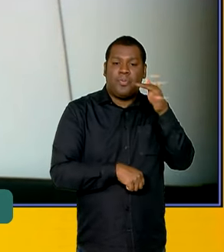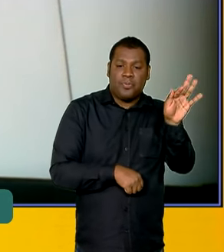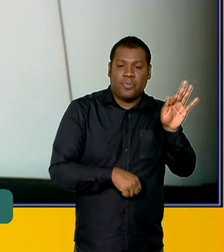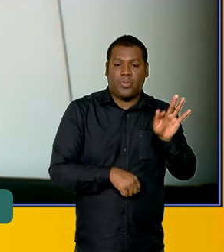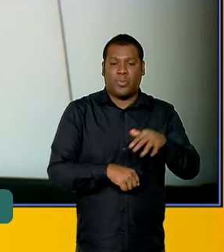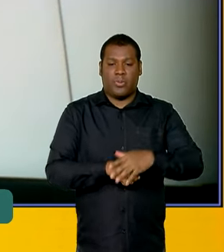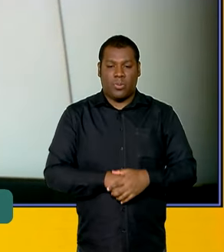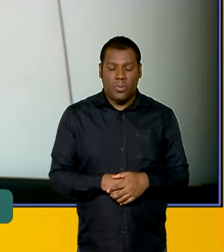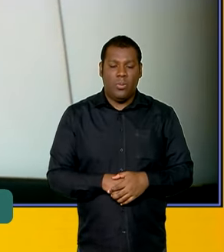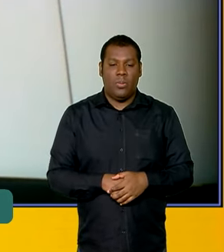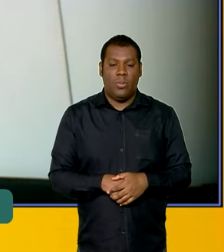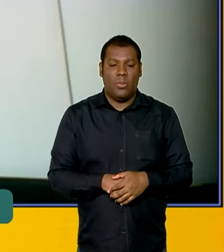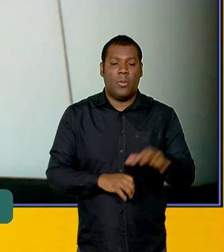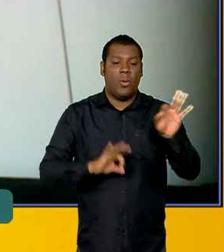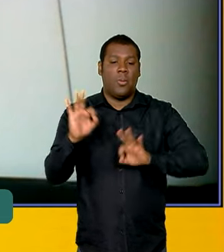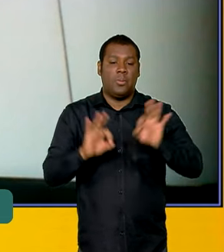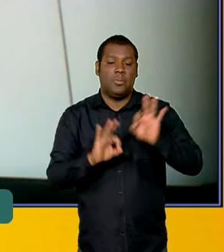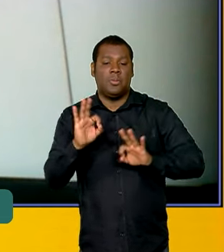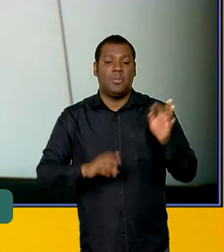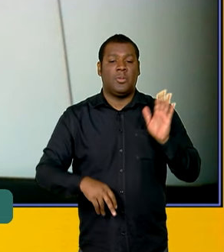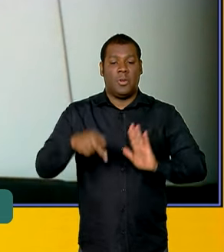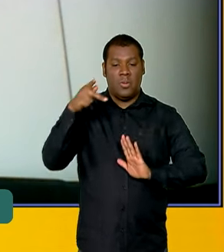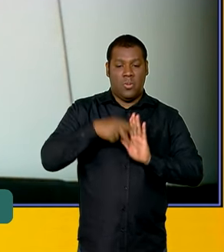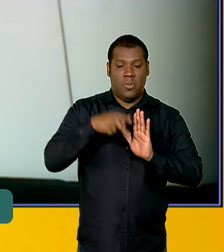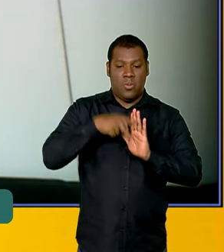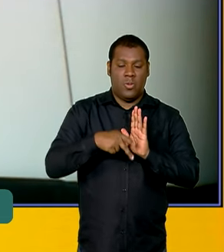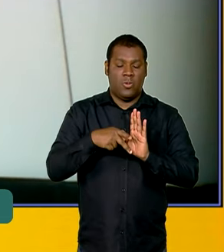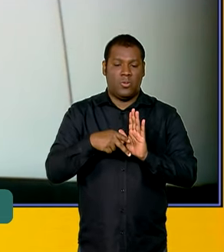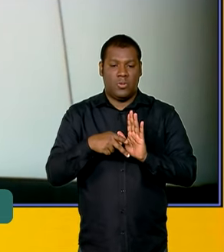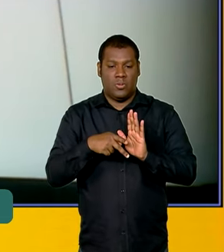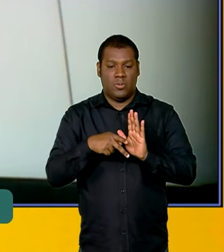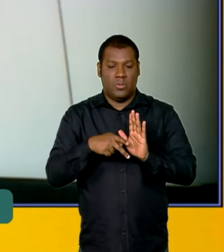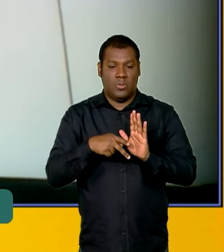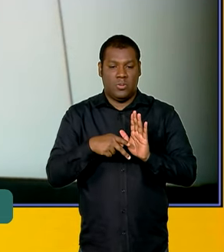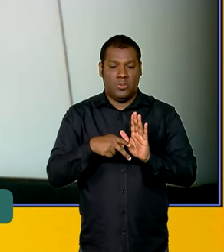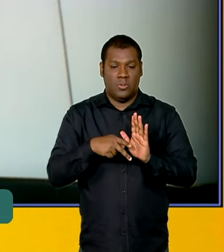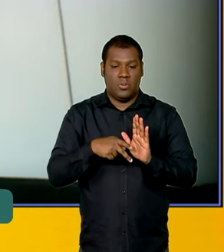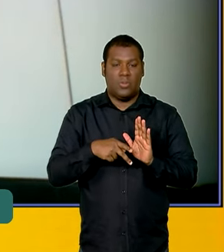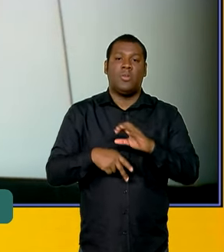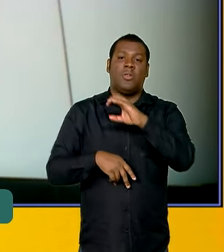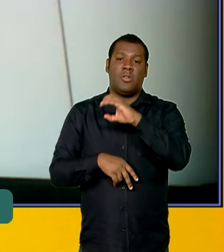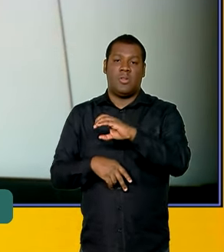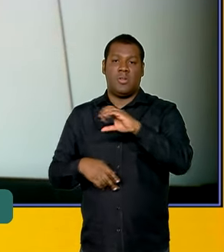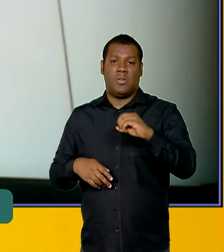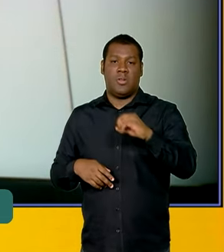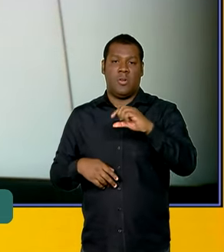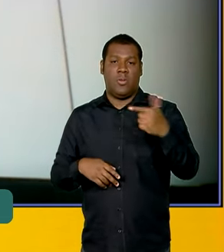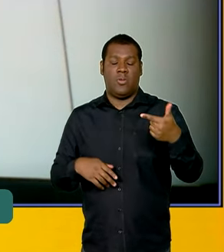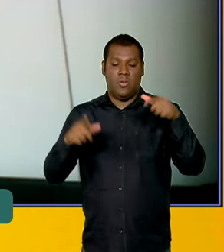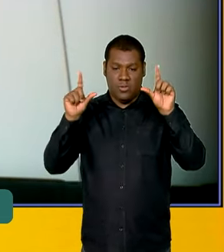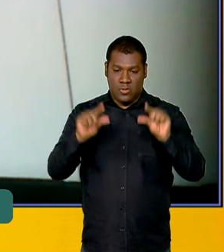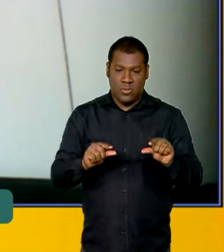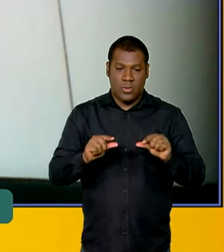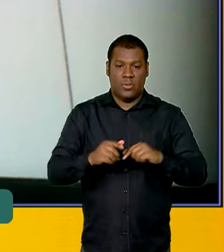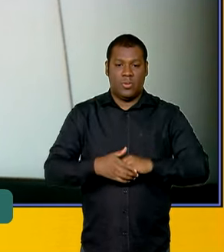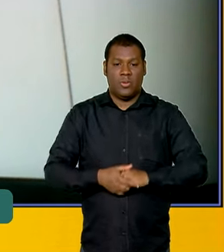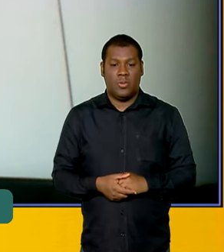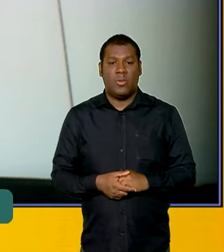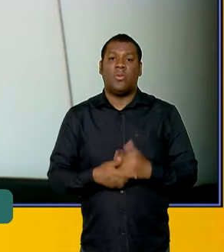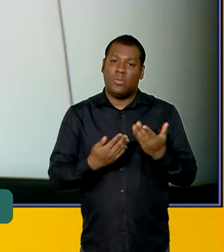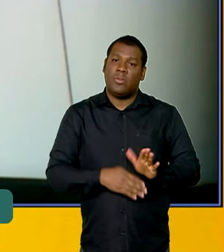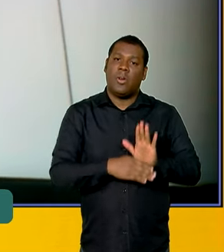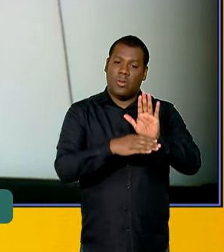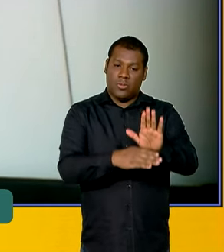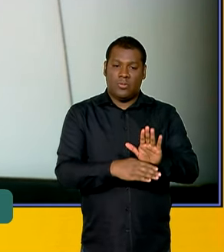também que formatar o Plano de Mitigação, ou seja, de redução das emissões de gases de efeito estufa, para dar